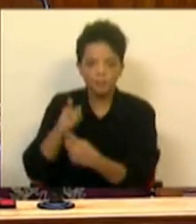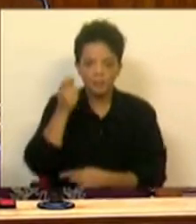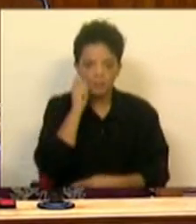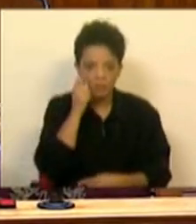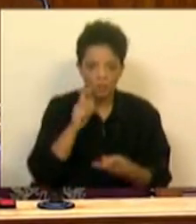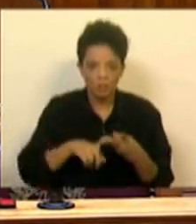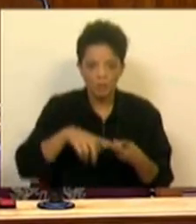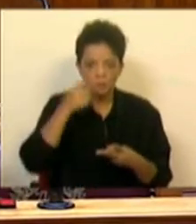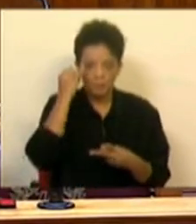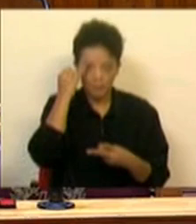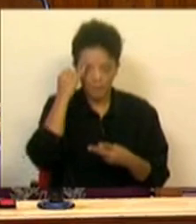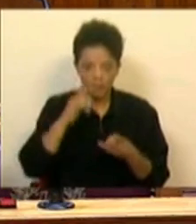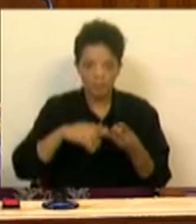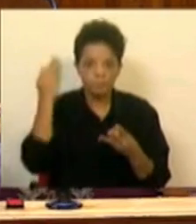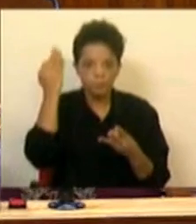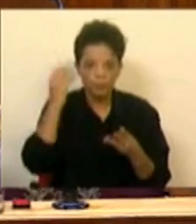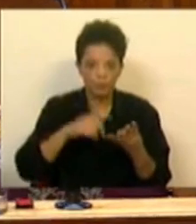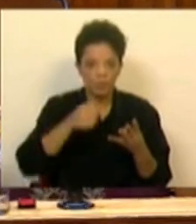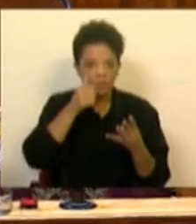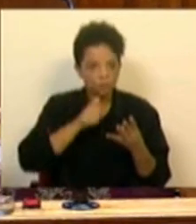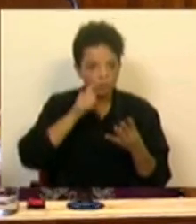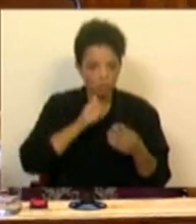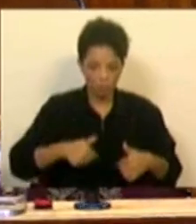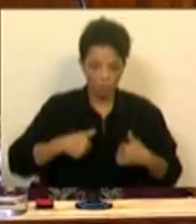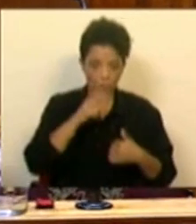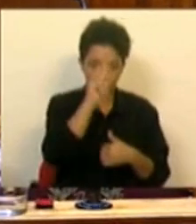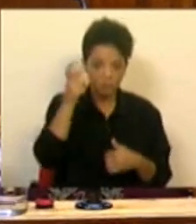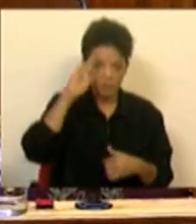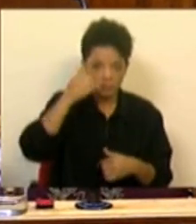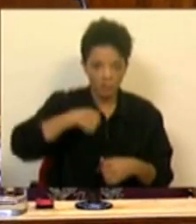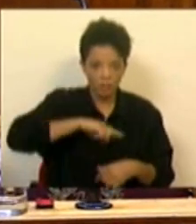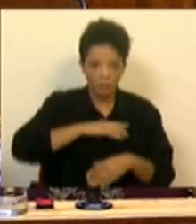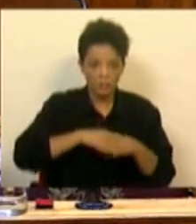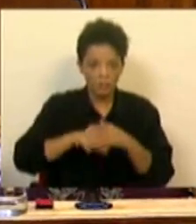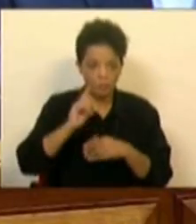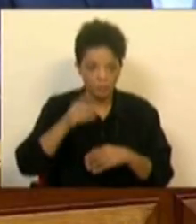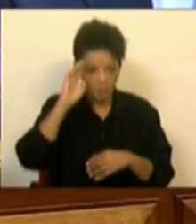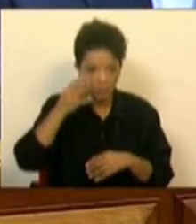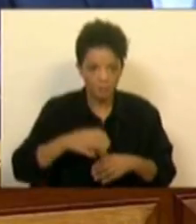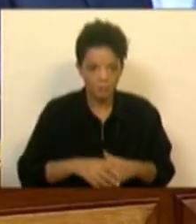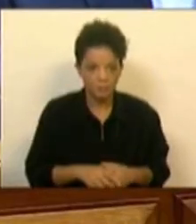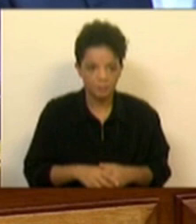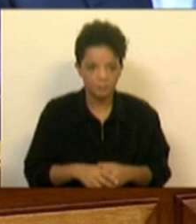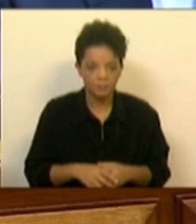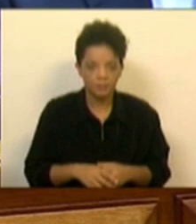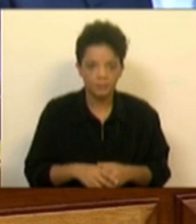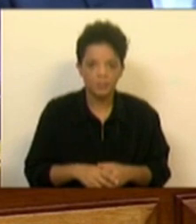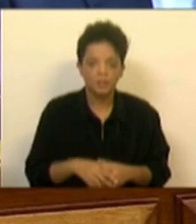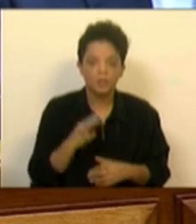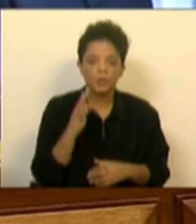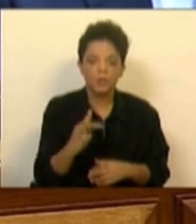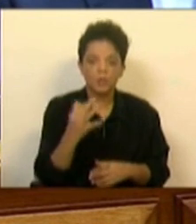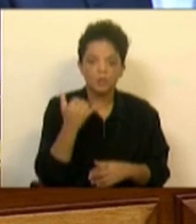Viseu, de Bragança, do Porto, dos Açores. E sabe o que é que fizemos? E sabe o que fizemos? 42